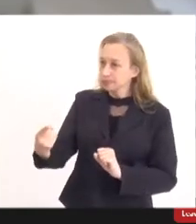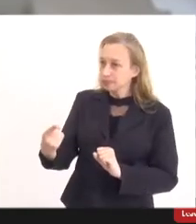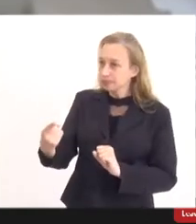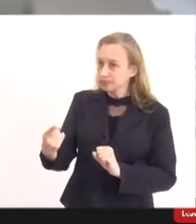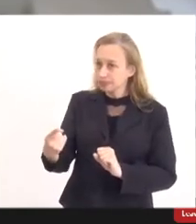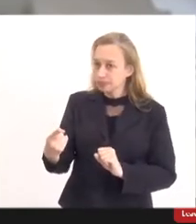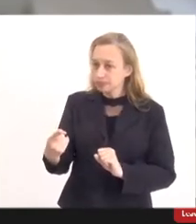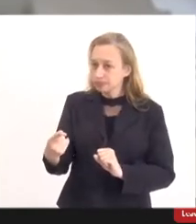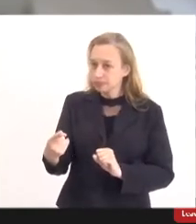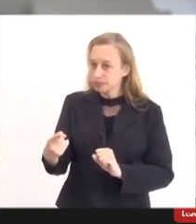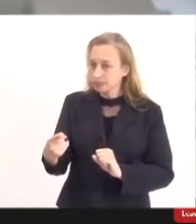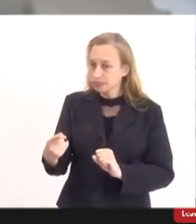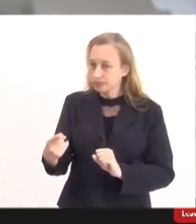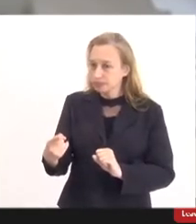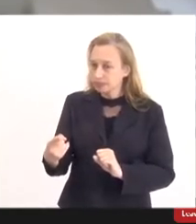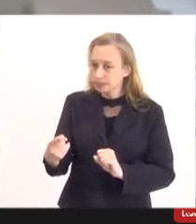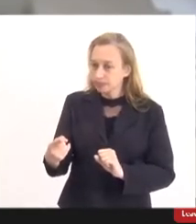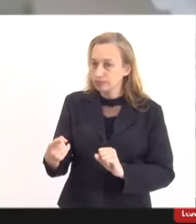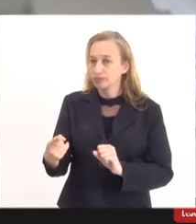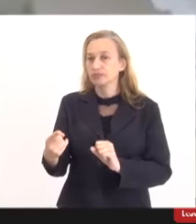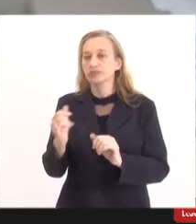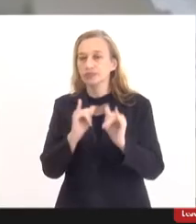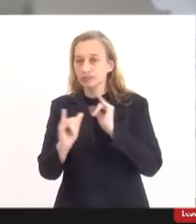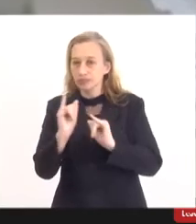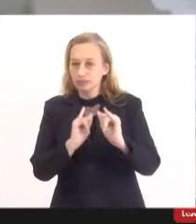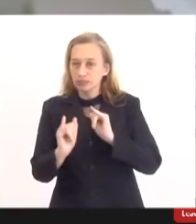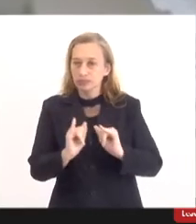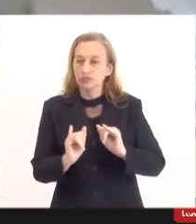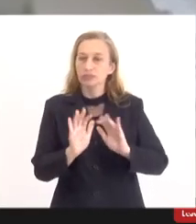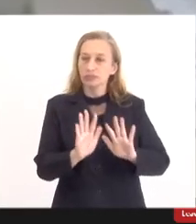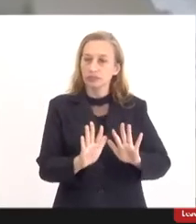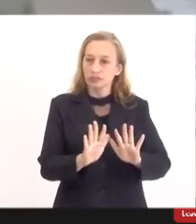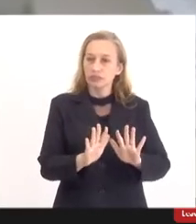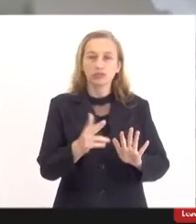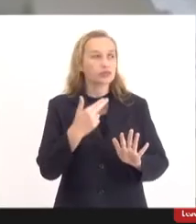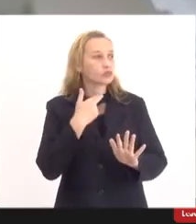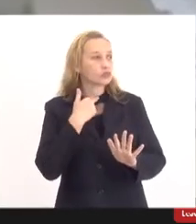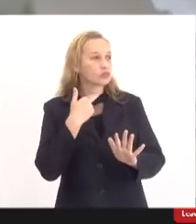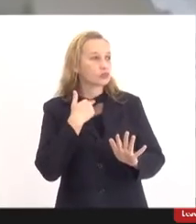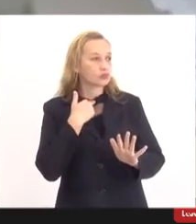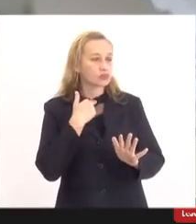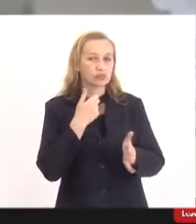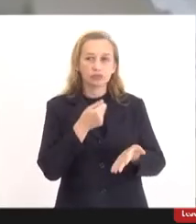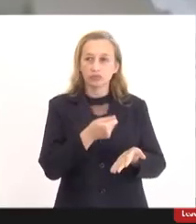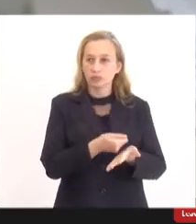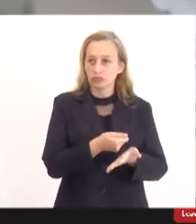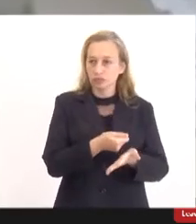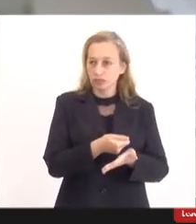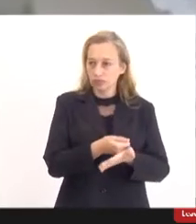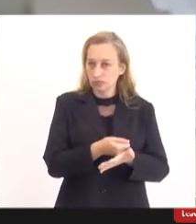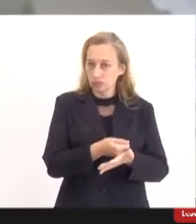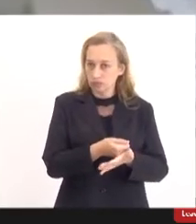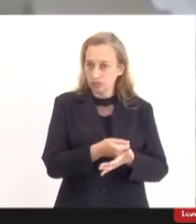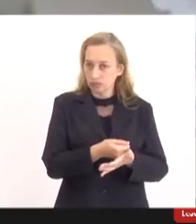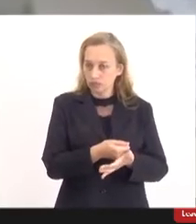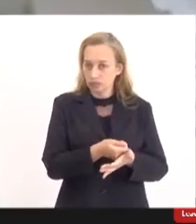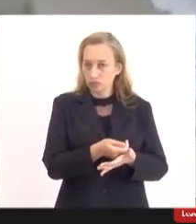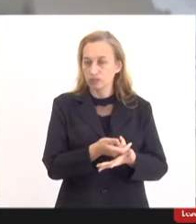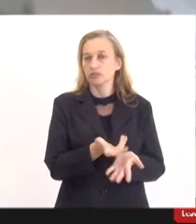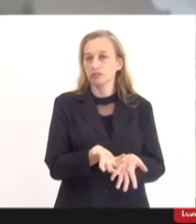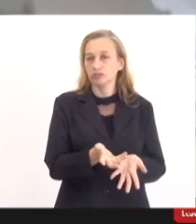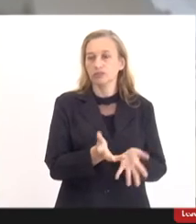convencimento da população desde que não sejam aflitivas ou coercitivas às pessoas.